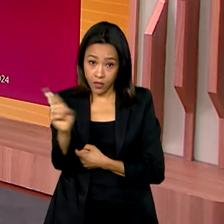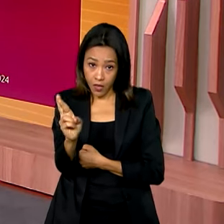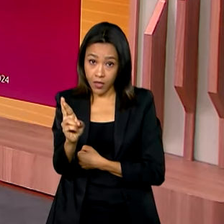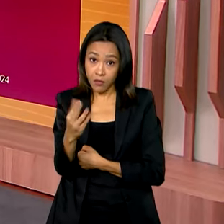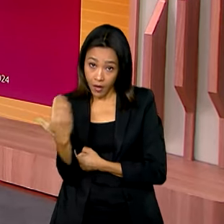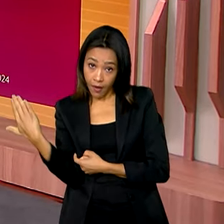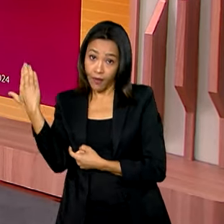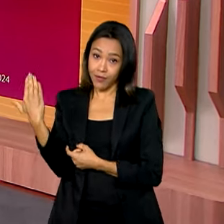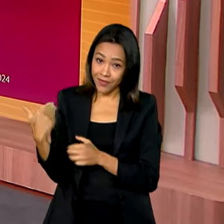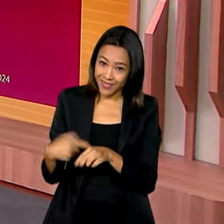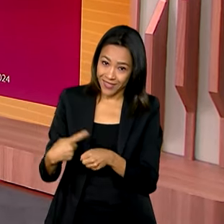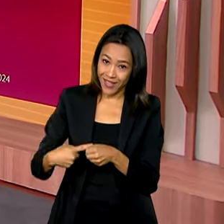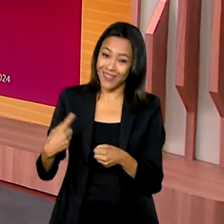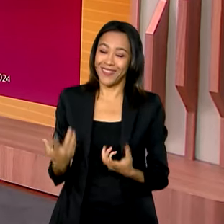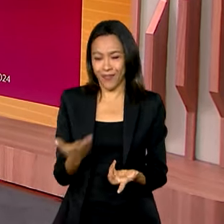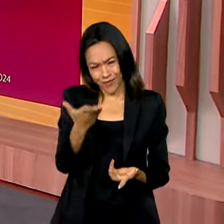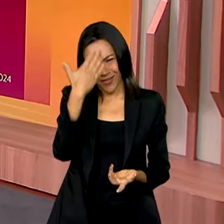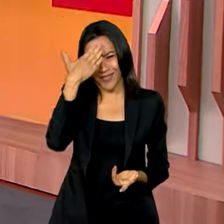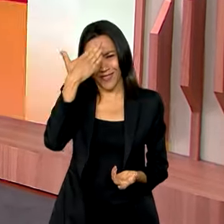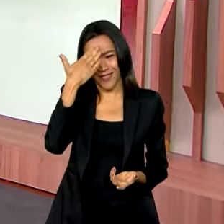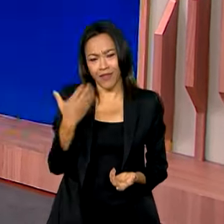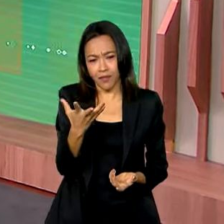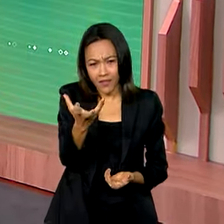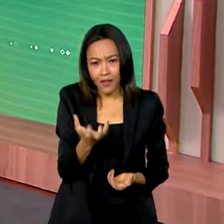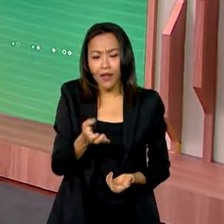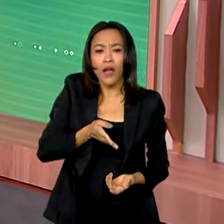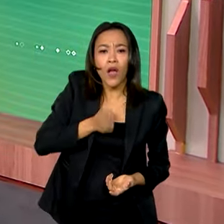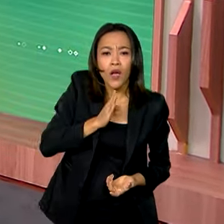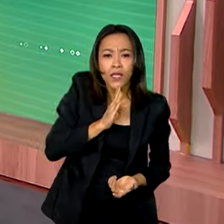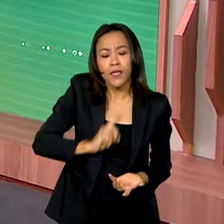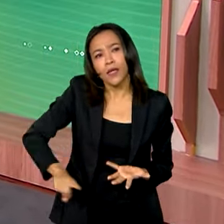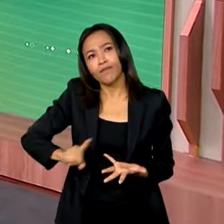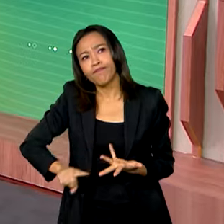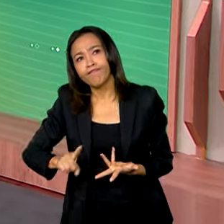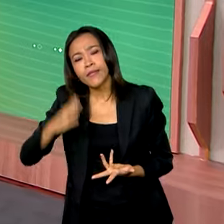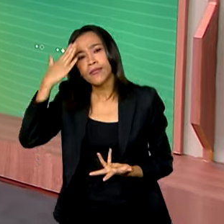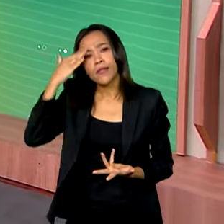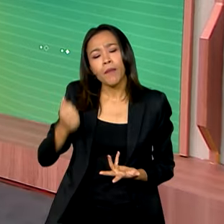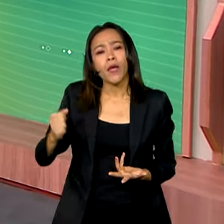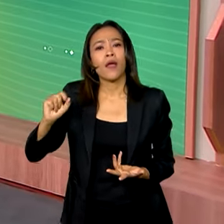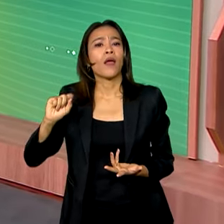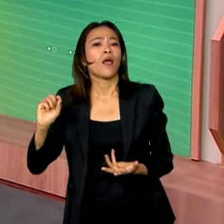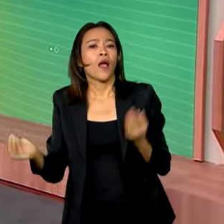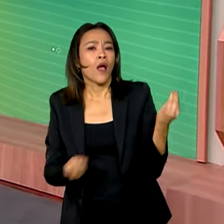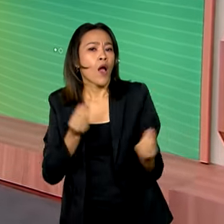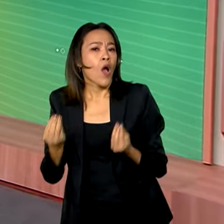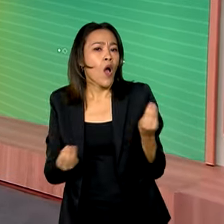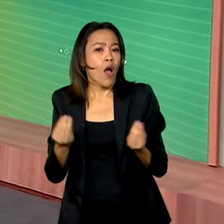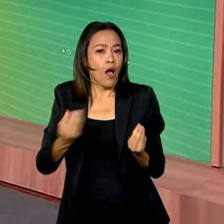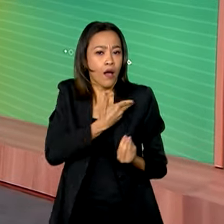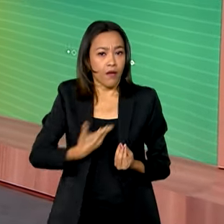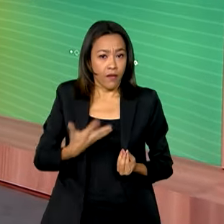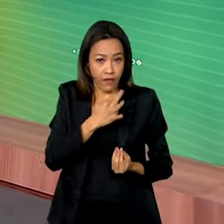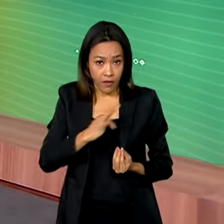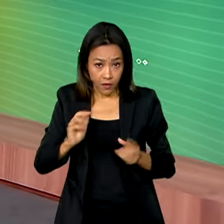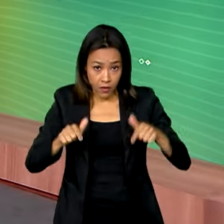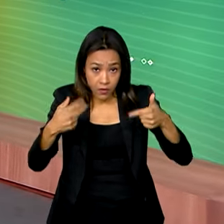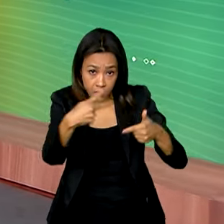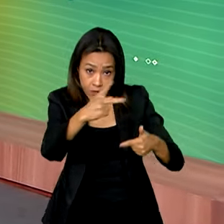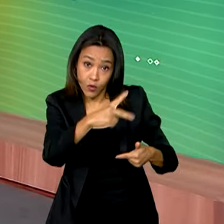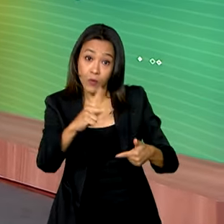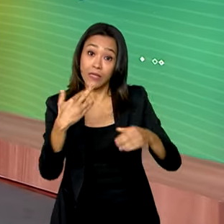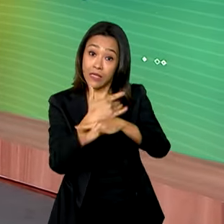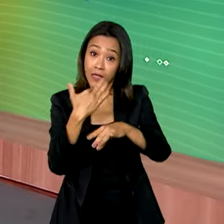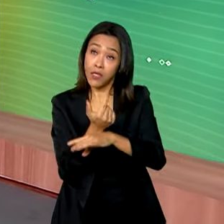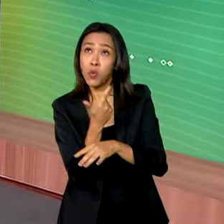federais. E você sabe que se quiser conhecer, saber o que o governo federal está fazendo na sua cidade ou em qualquer outra